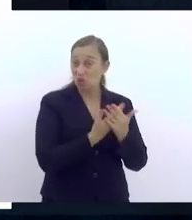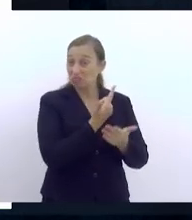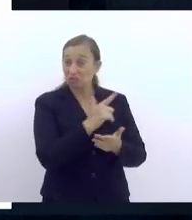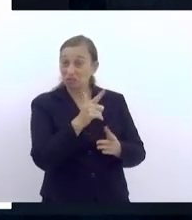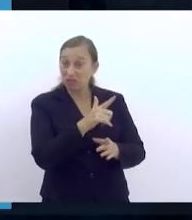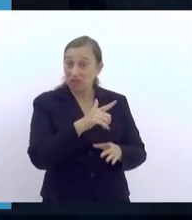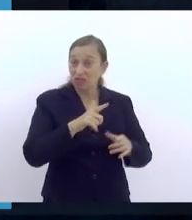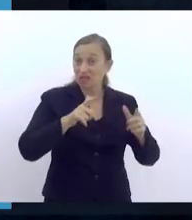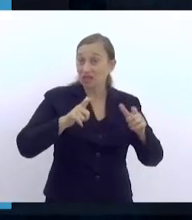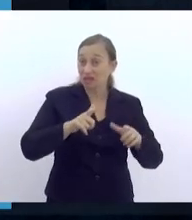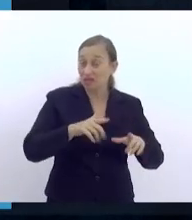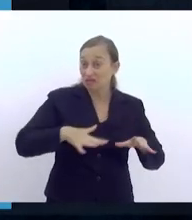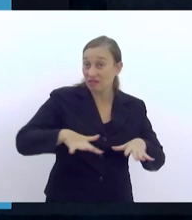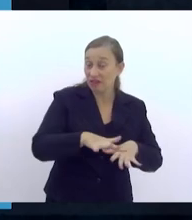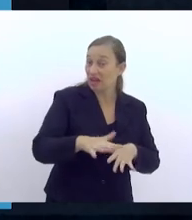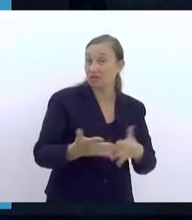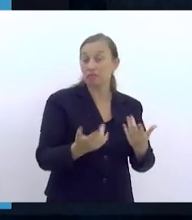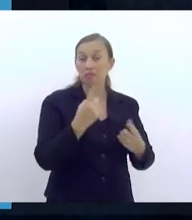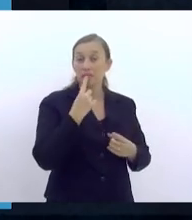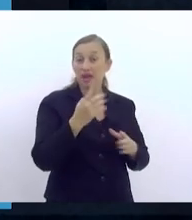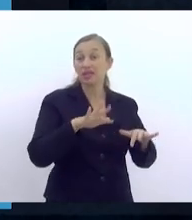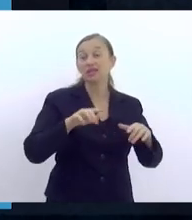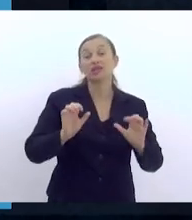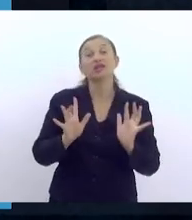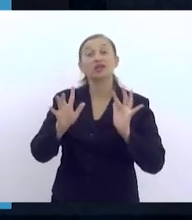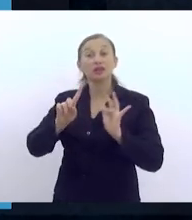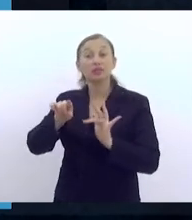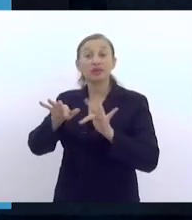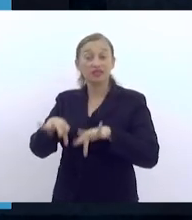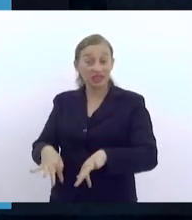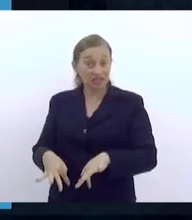A próxima, por favor. E, para finalizar,